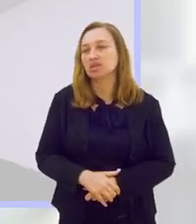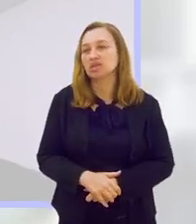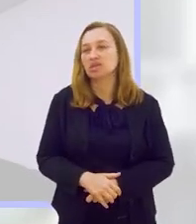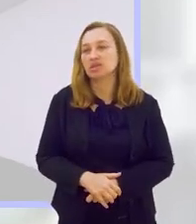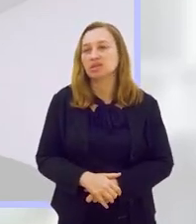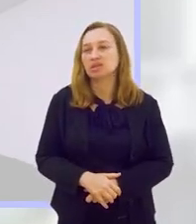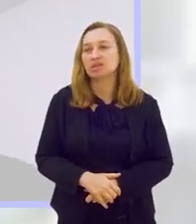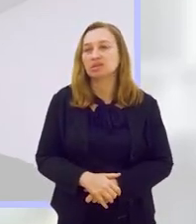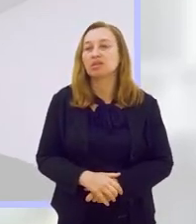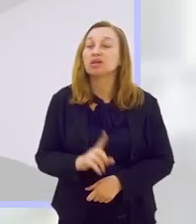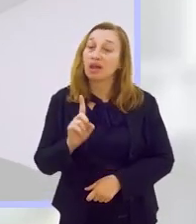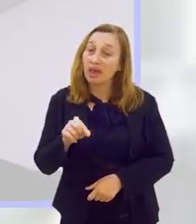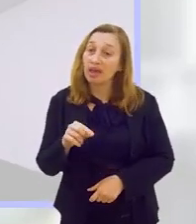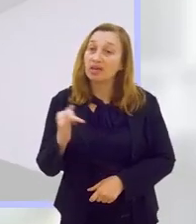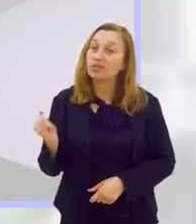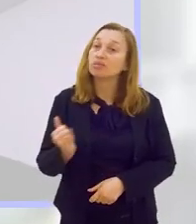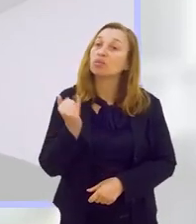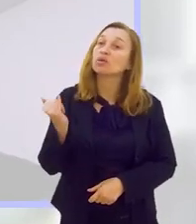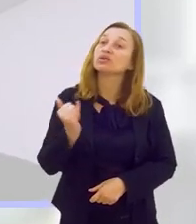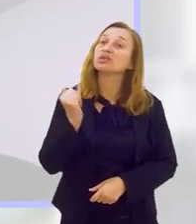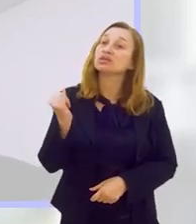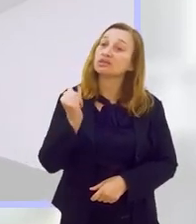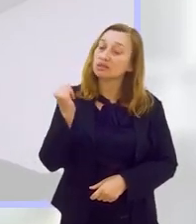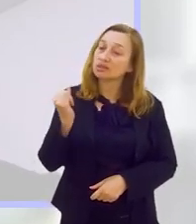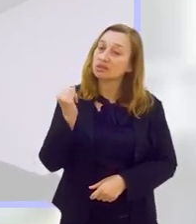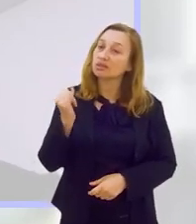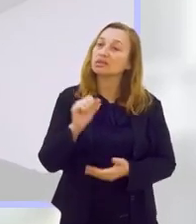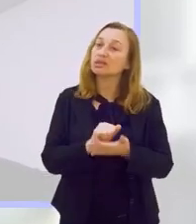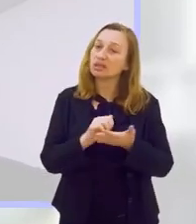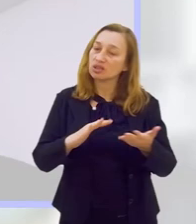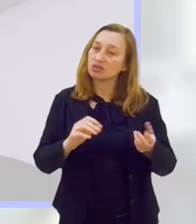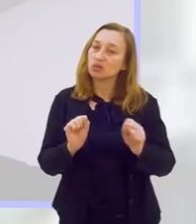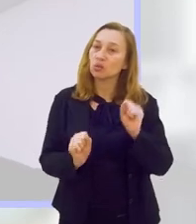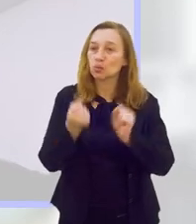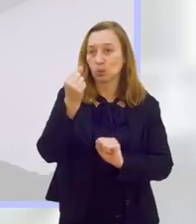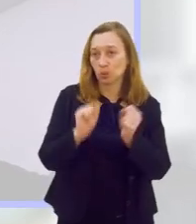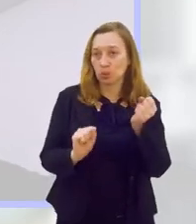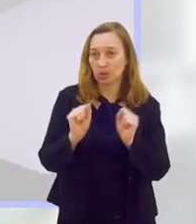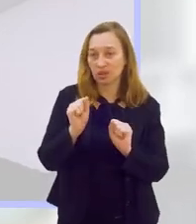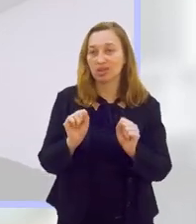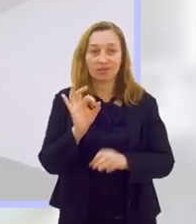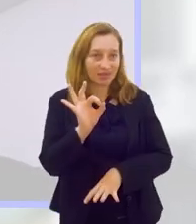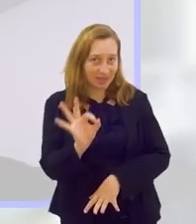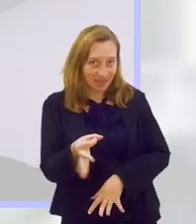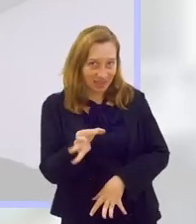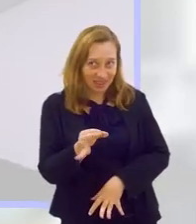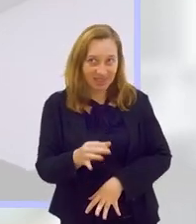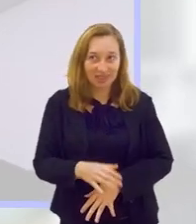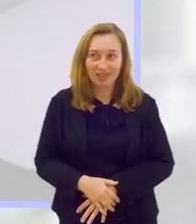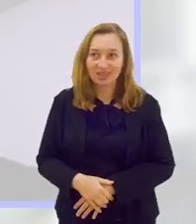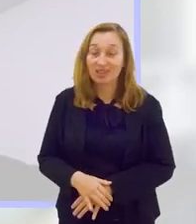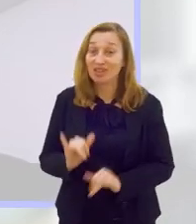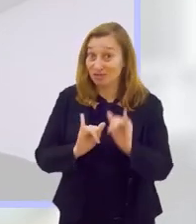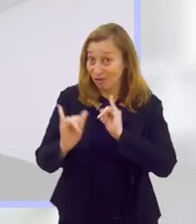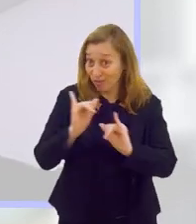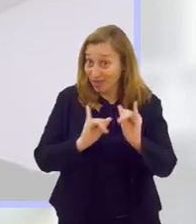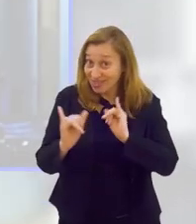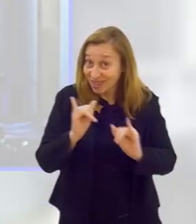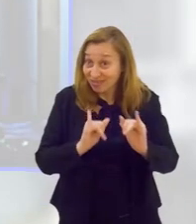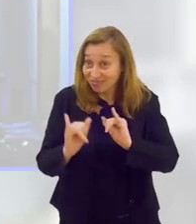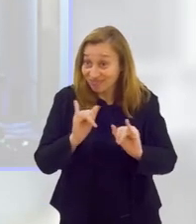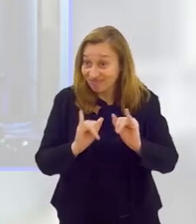conscientizarem o quão é necessário atividade física. Com certeza.